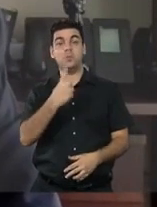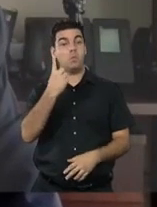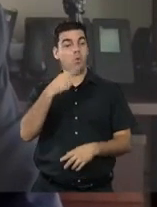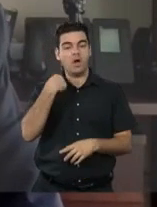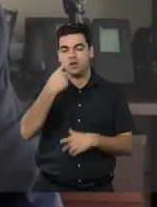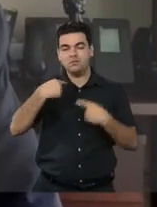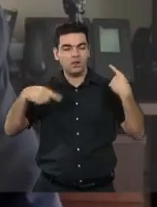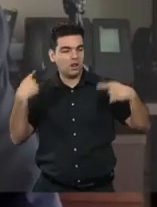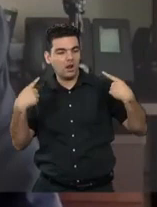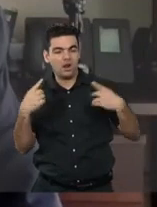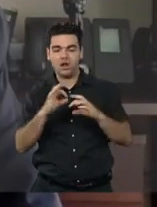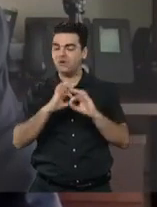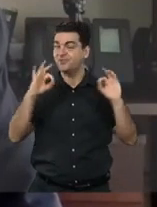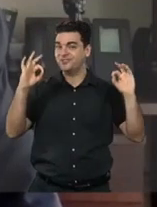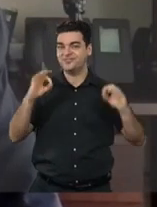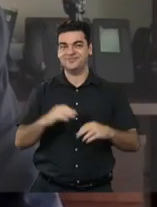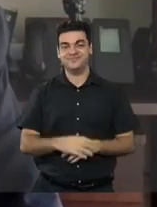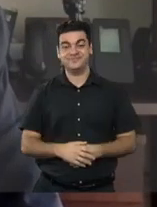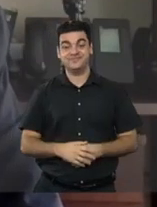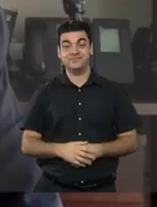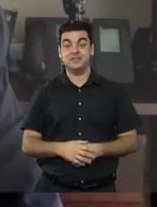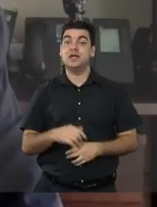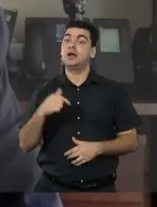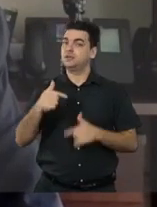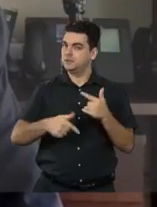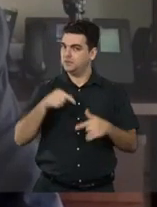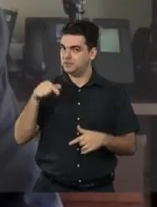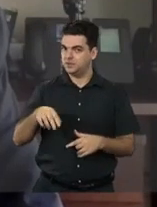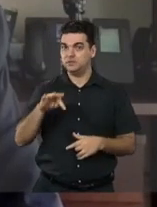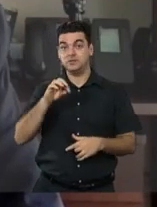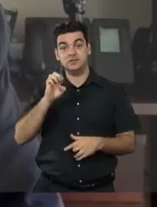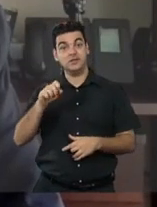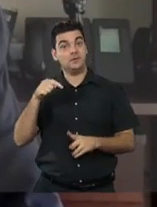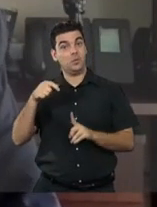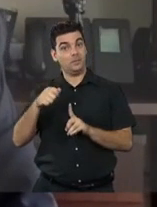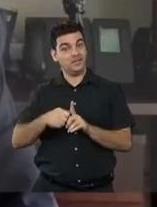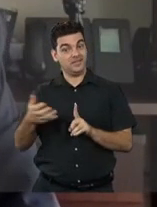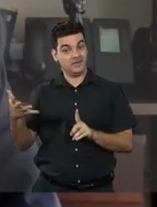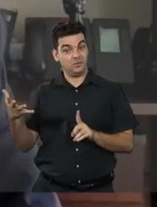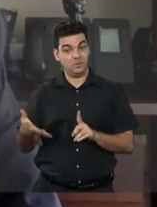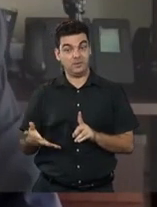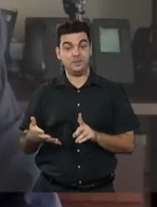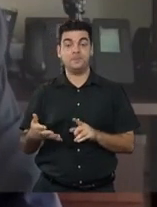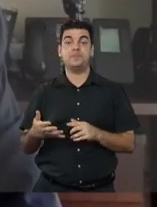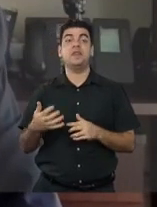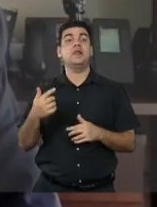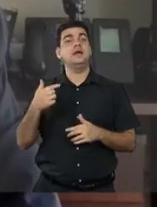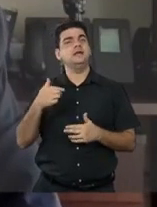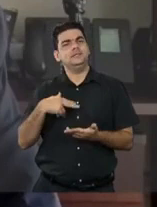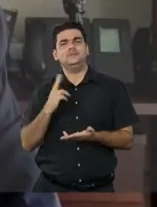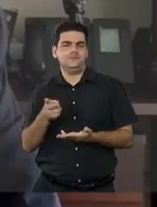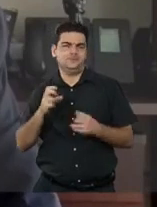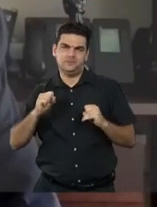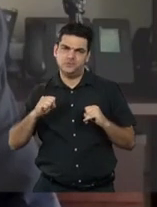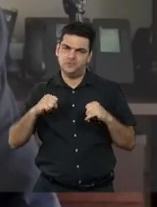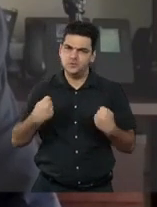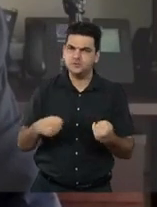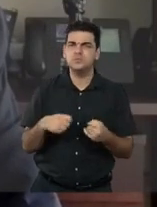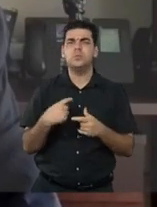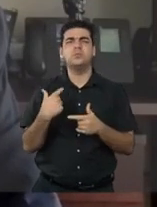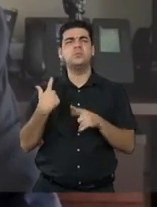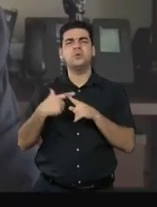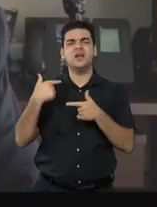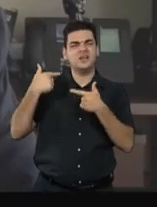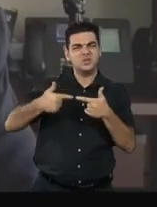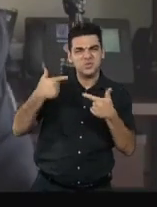hora. Nós estamos aqui no TSE esse mês, na verdade, dando continuidade a lutas antigas,